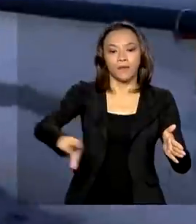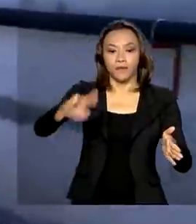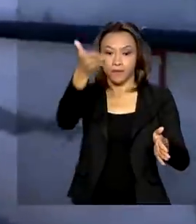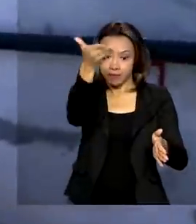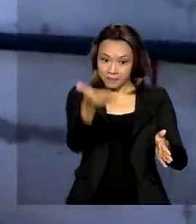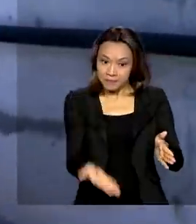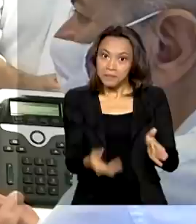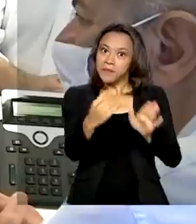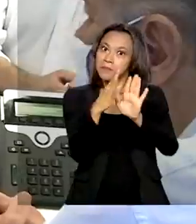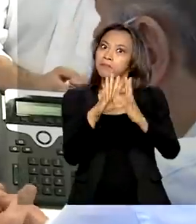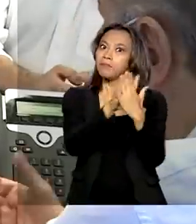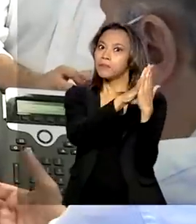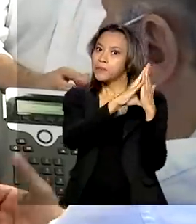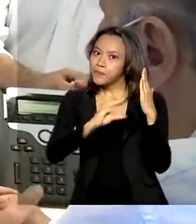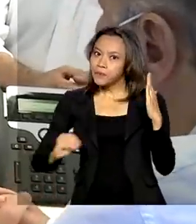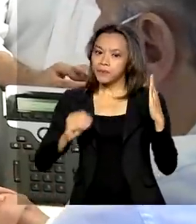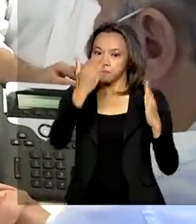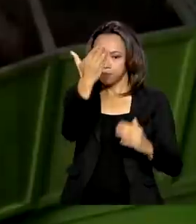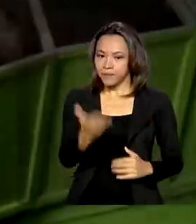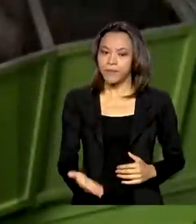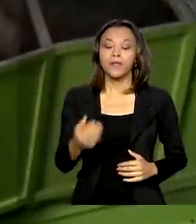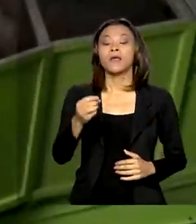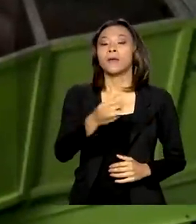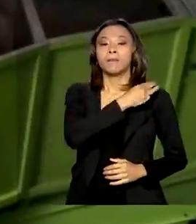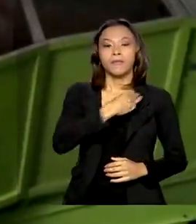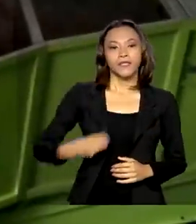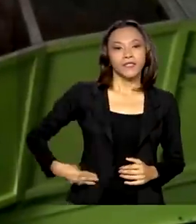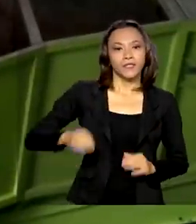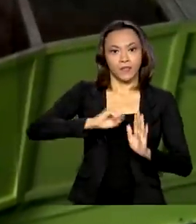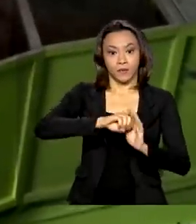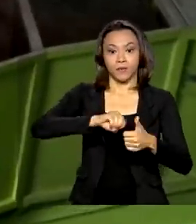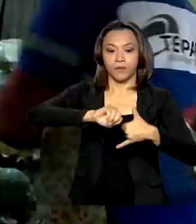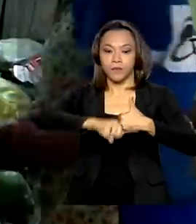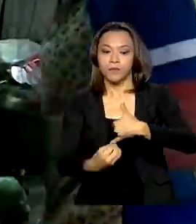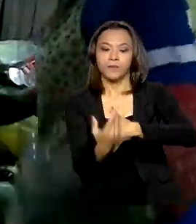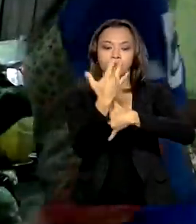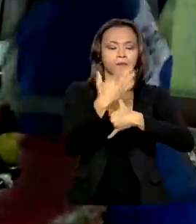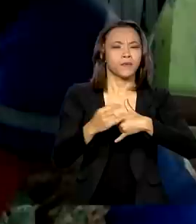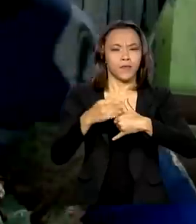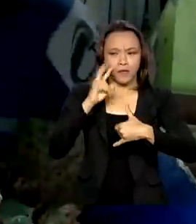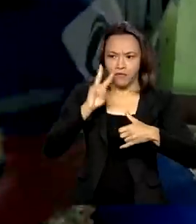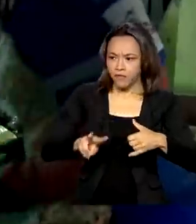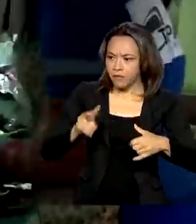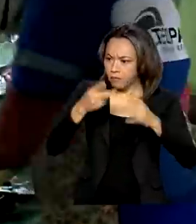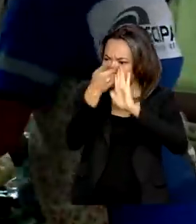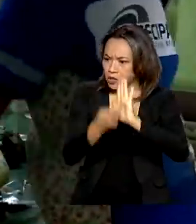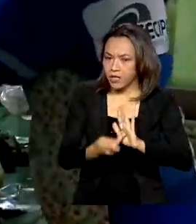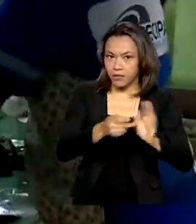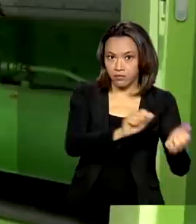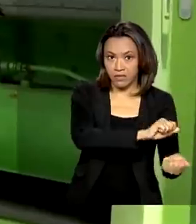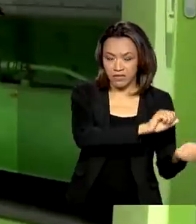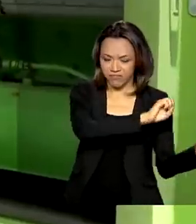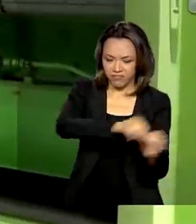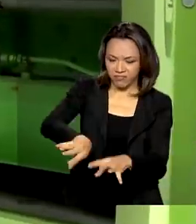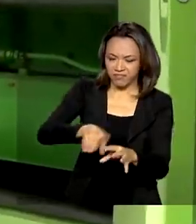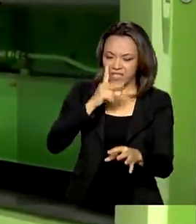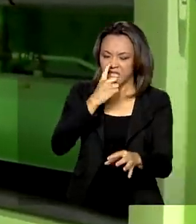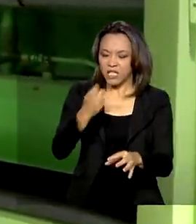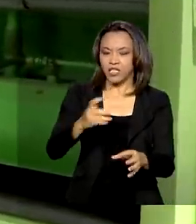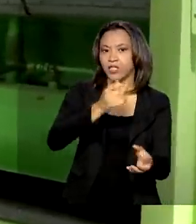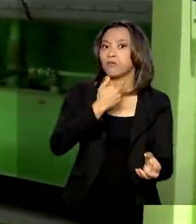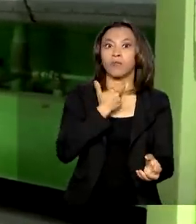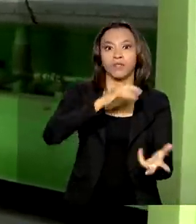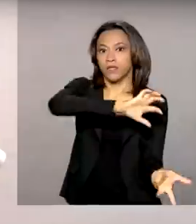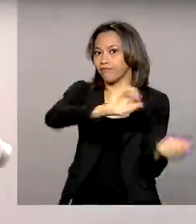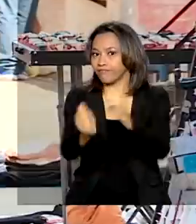Exemplo a ser seguido. Ministro do Meio Ambiente visita projetos que transformam parte do lixo que não pode ser reciclada em